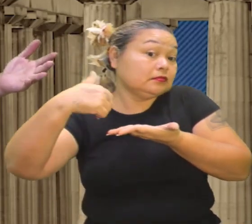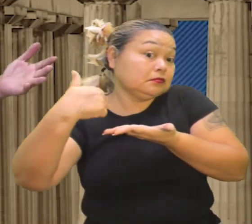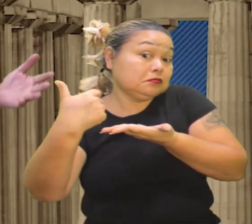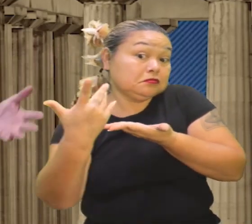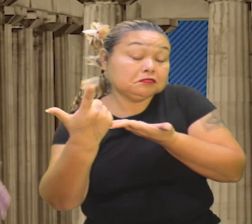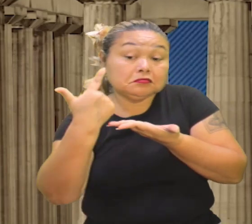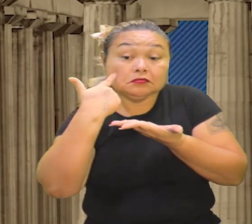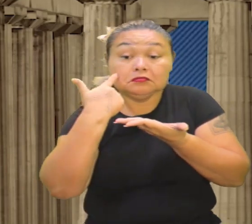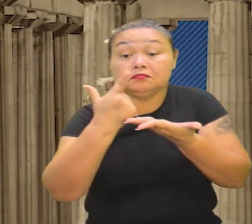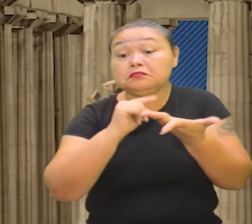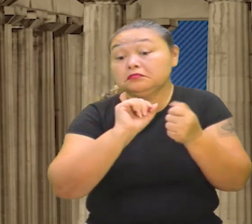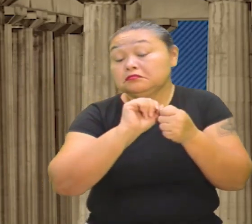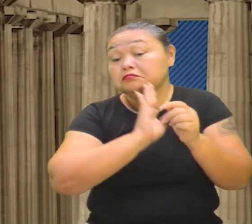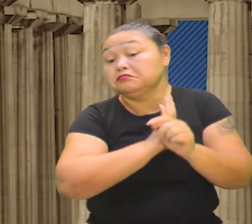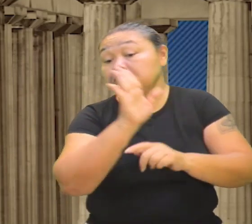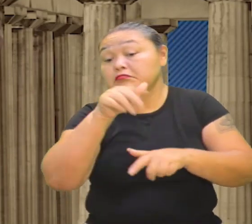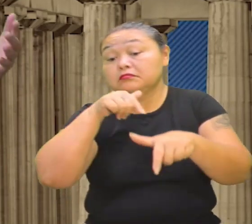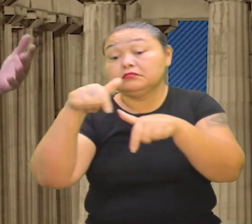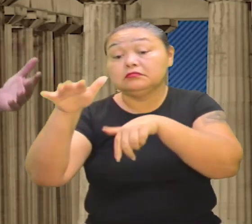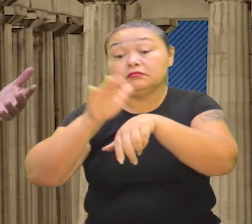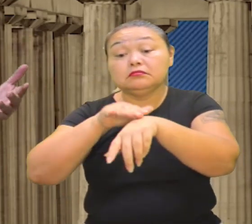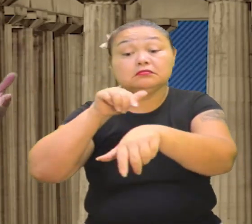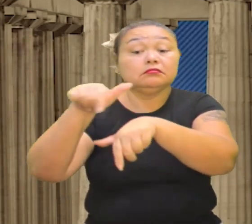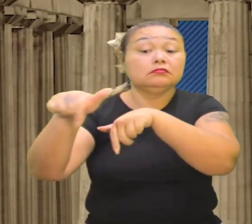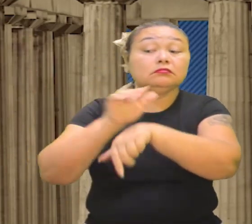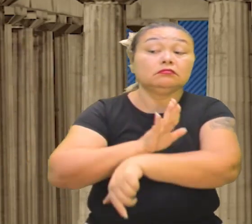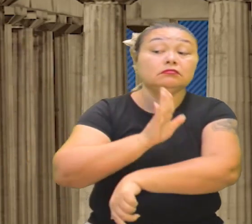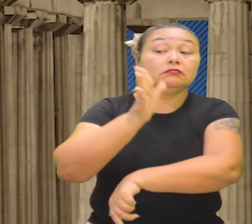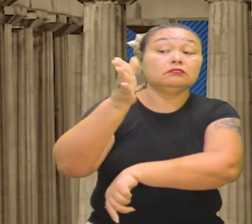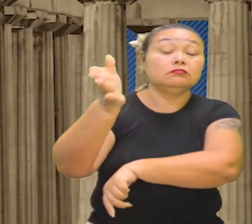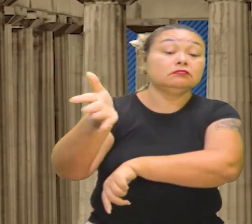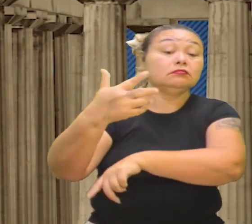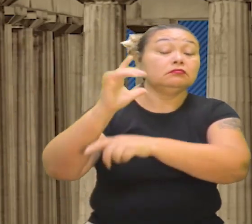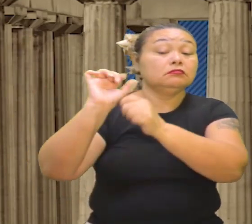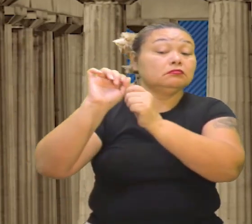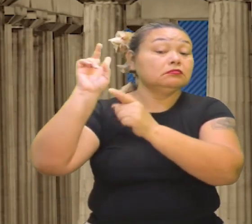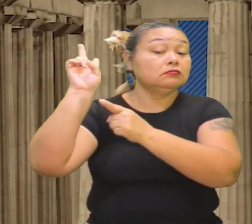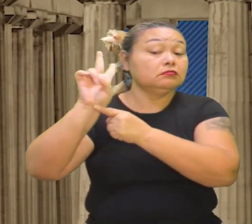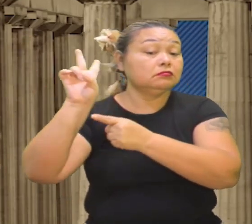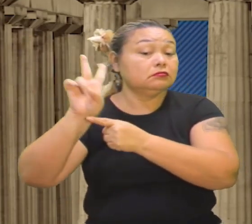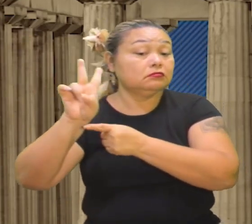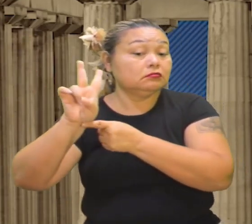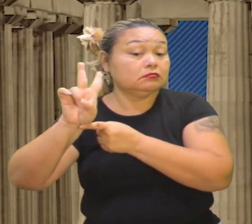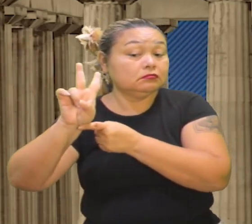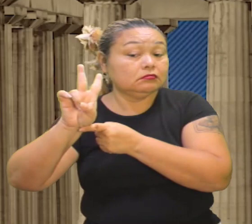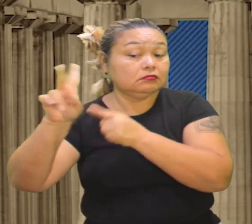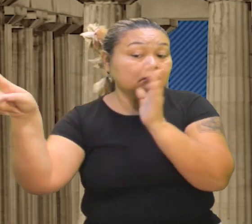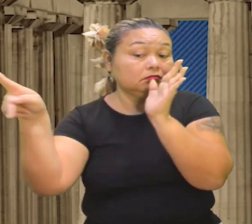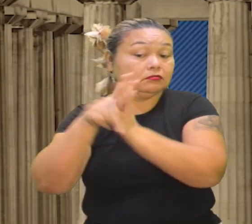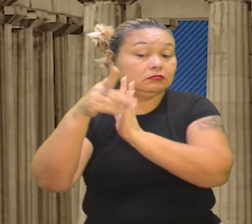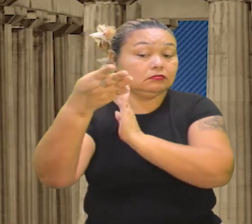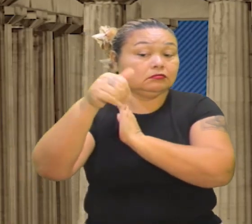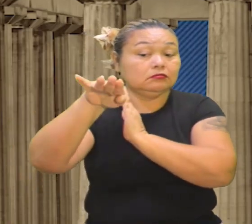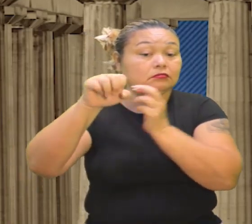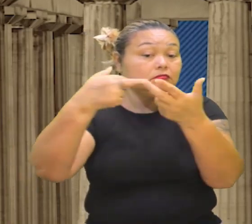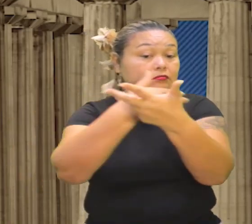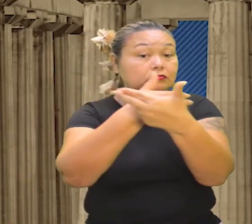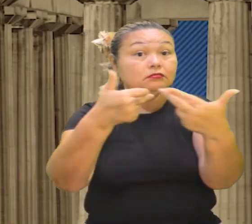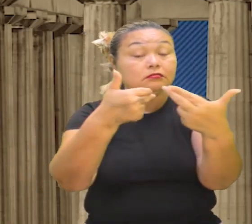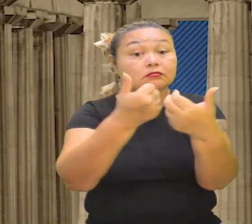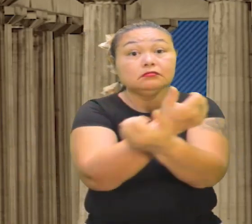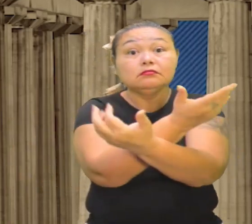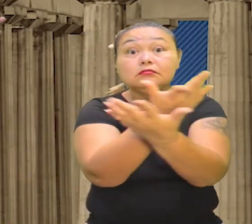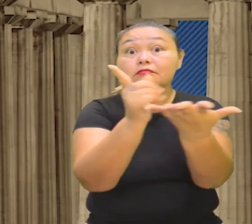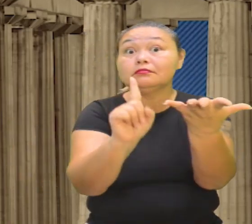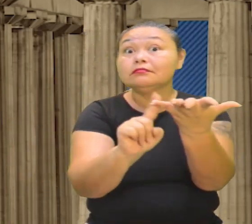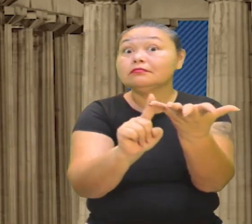ou empreendedorismo, né? Vocês, aqueles que querem seguir o homem em casa, cuidar dos bens da família, etc. Então, está aí,